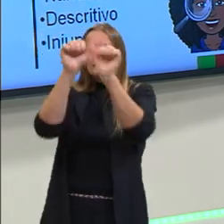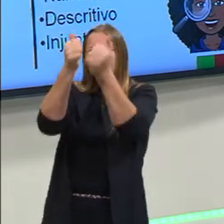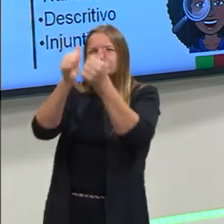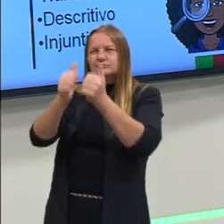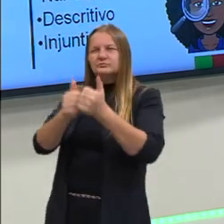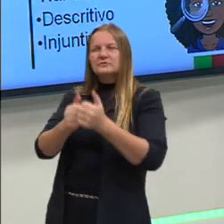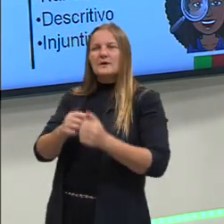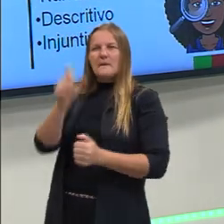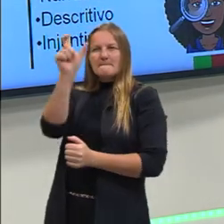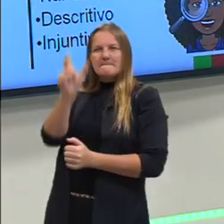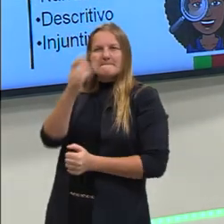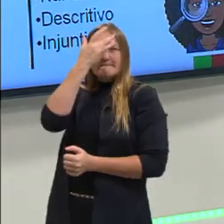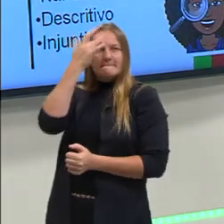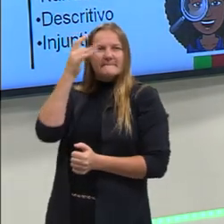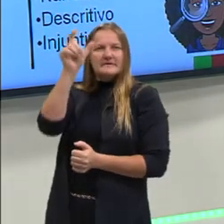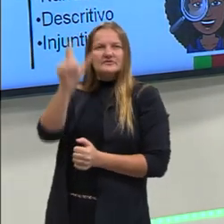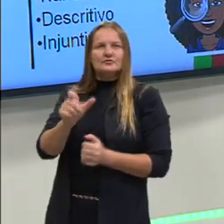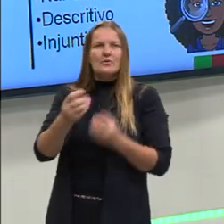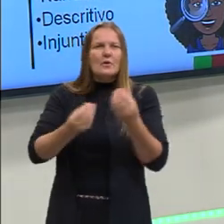pessoa, um espaço.